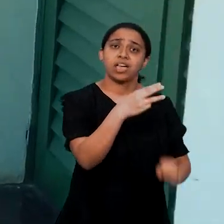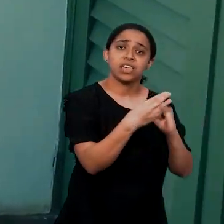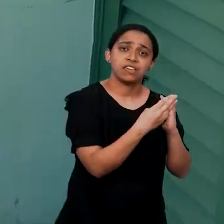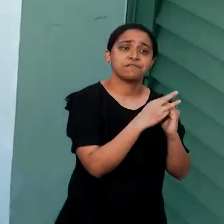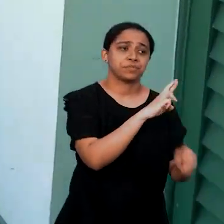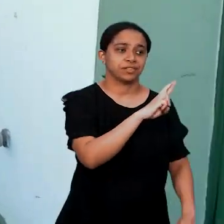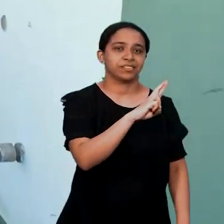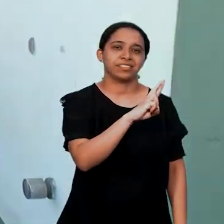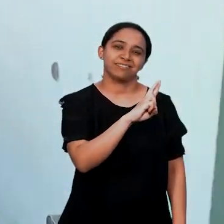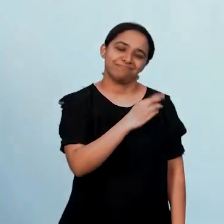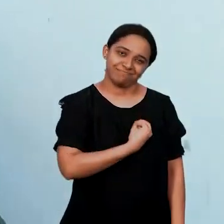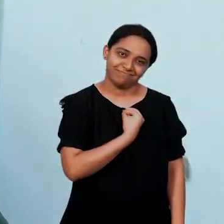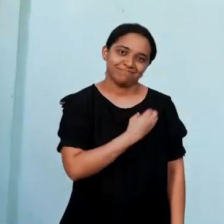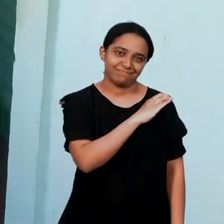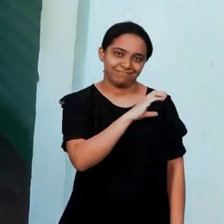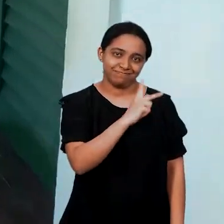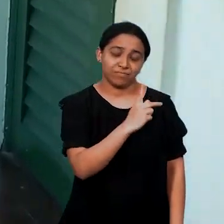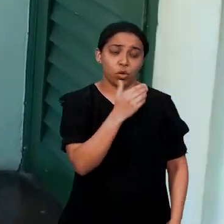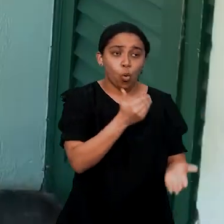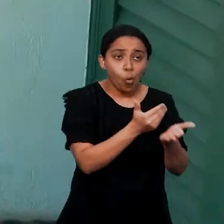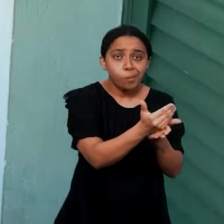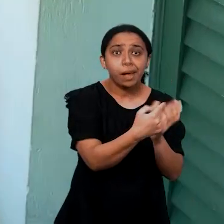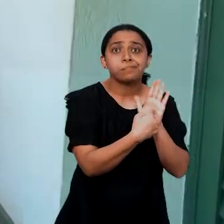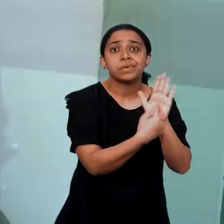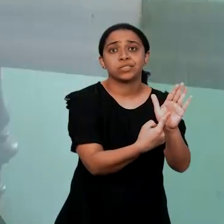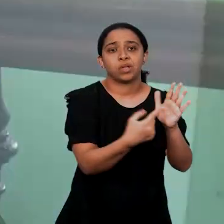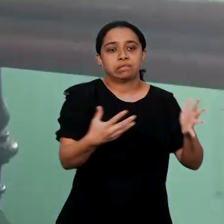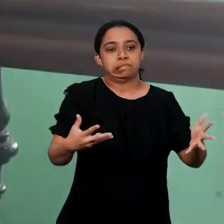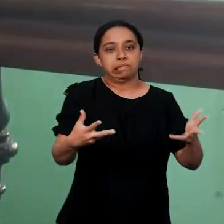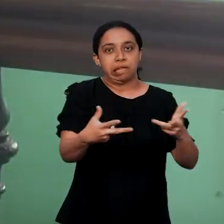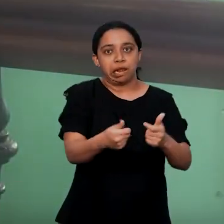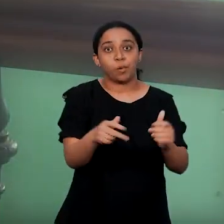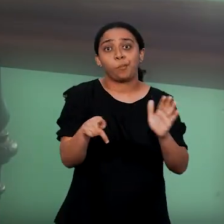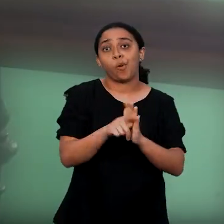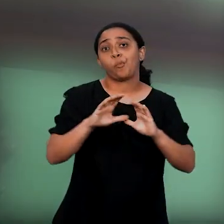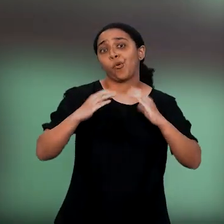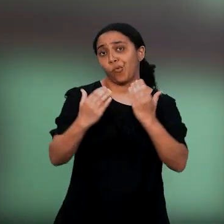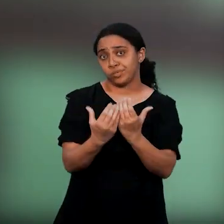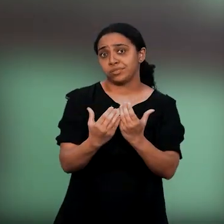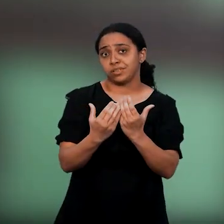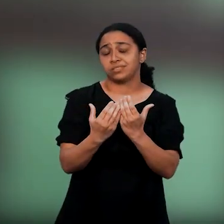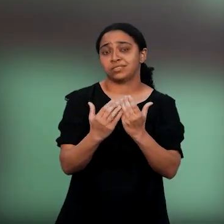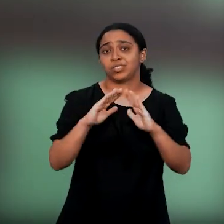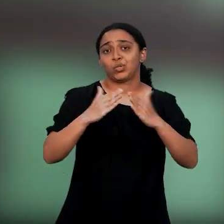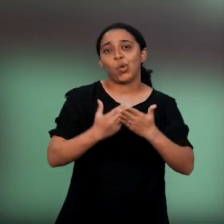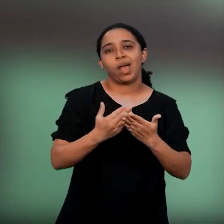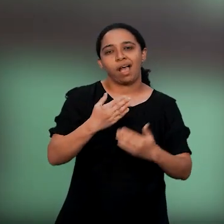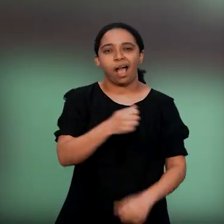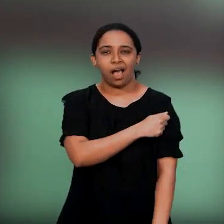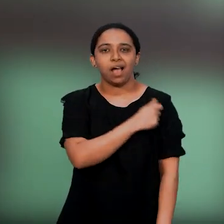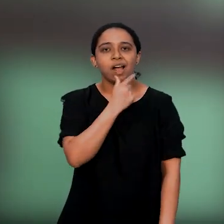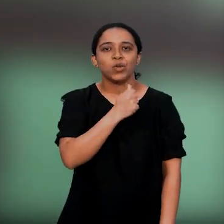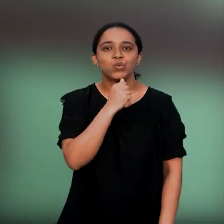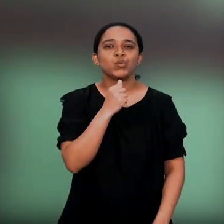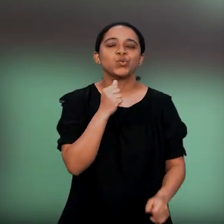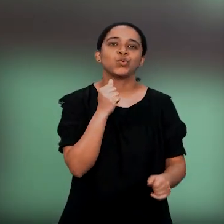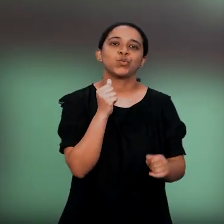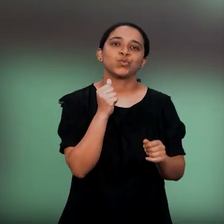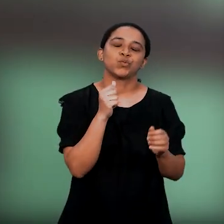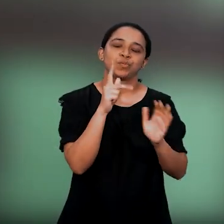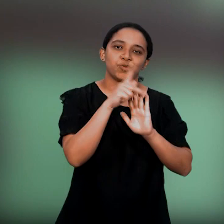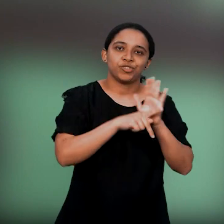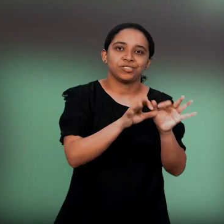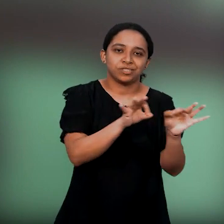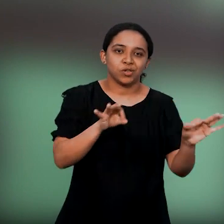deu início ao ciclo comemorativo com a apresentação pelos talentos da comunidade escolar do projeto de